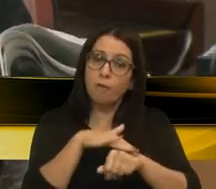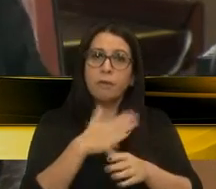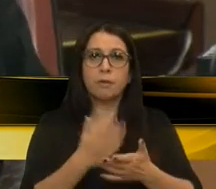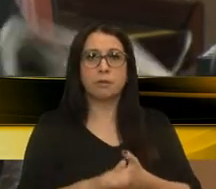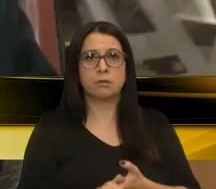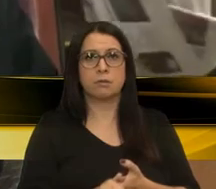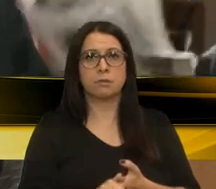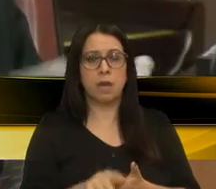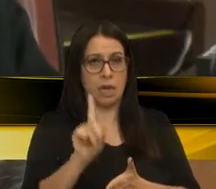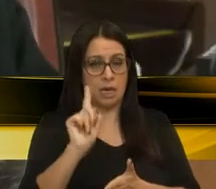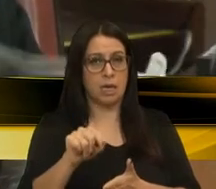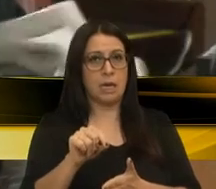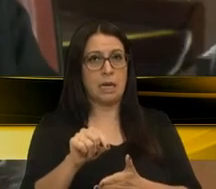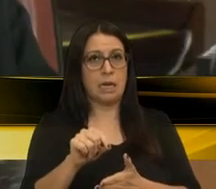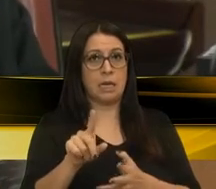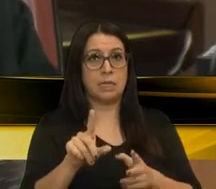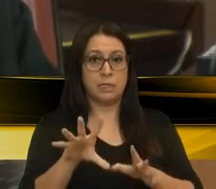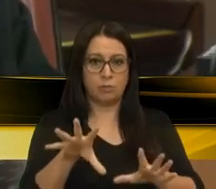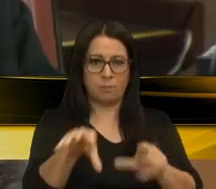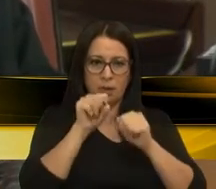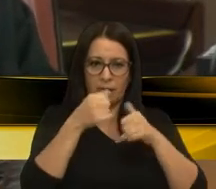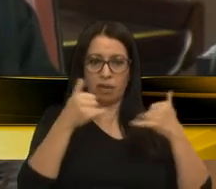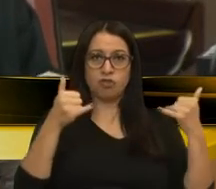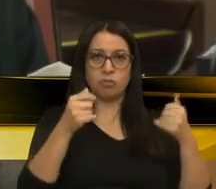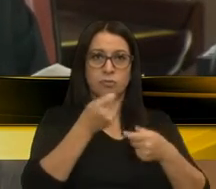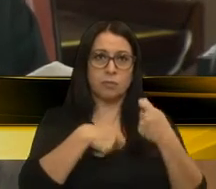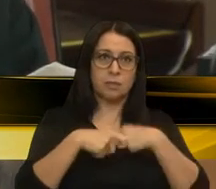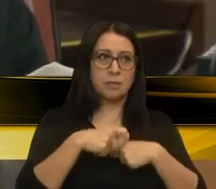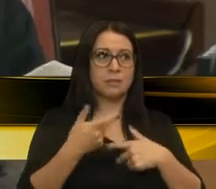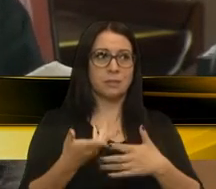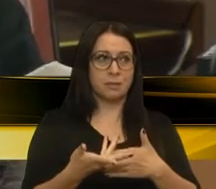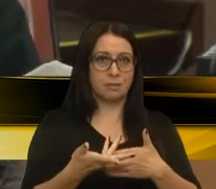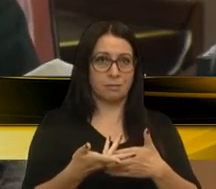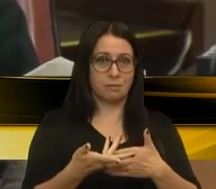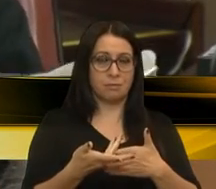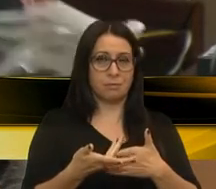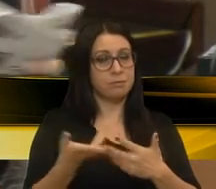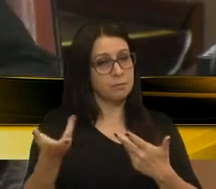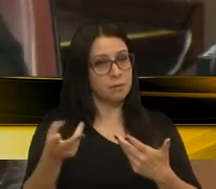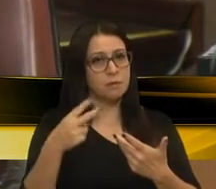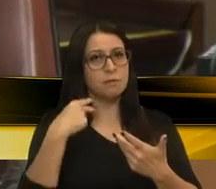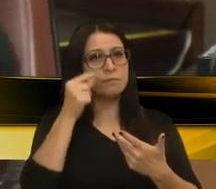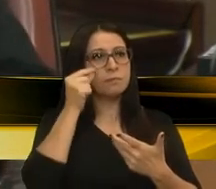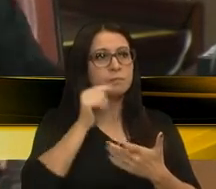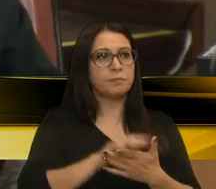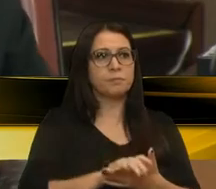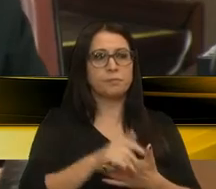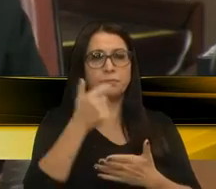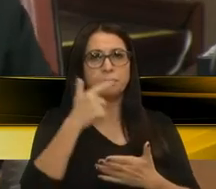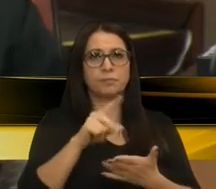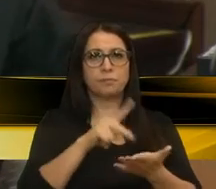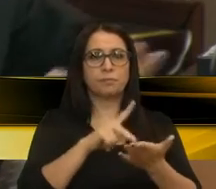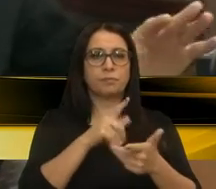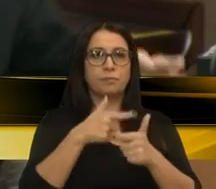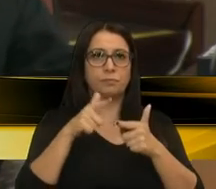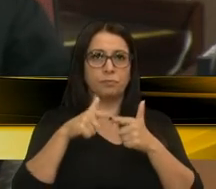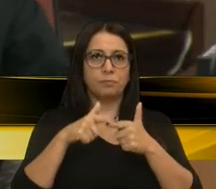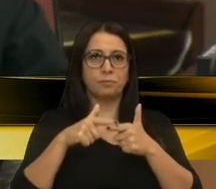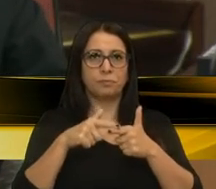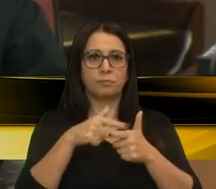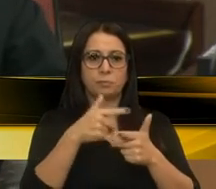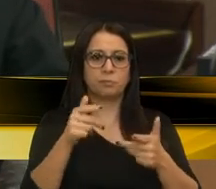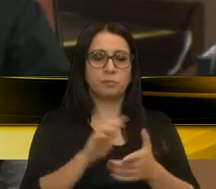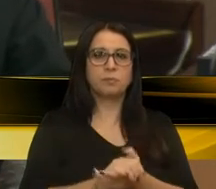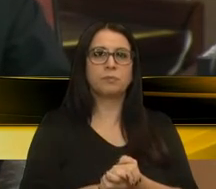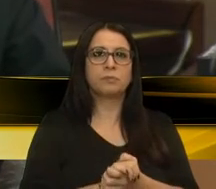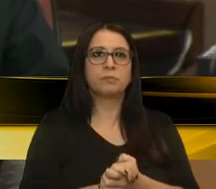Essa é a canalização de energia da nossa administração municipal, o vereador Périco. Então, acho que o verdadeiro problema da nossa cidade são as